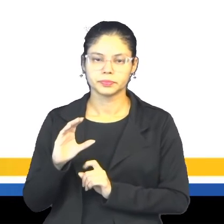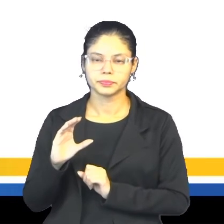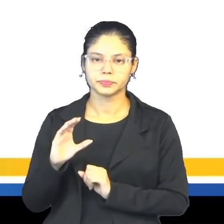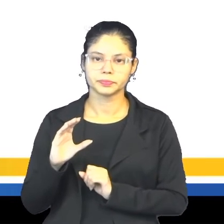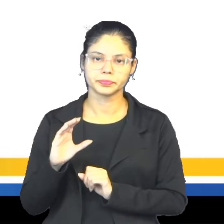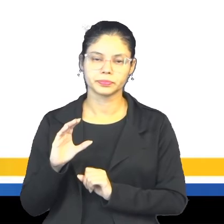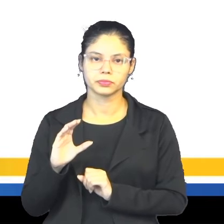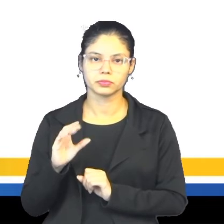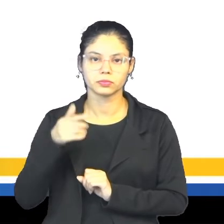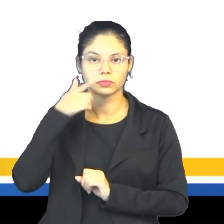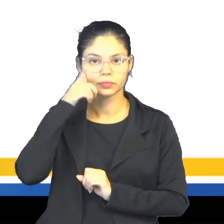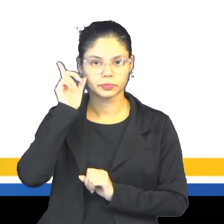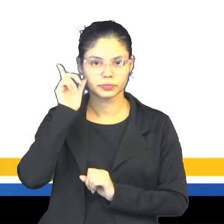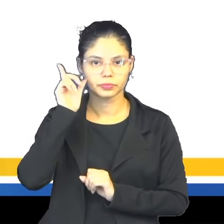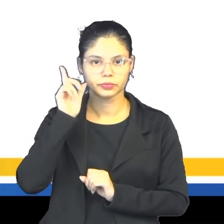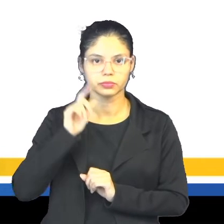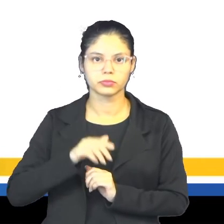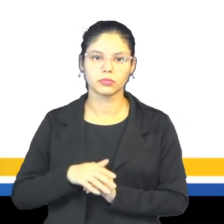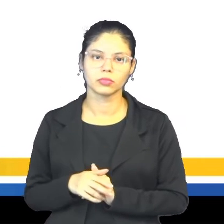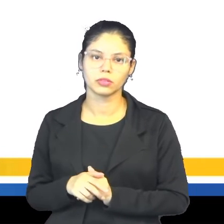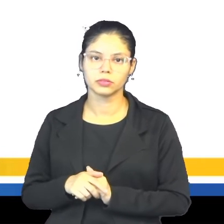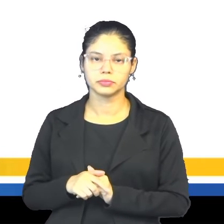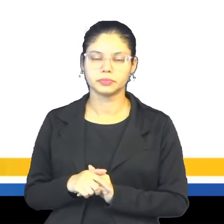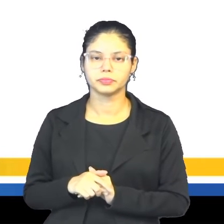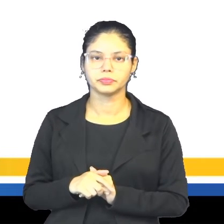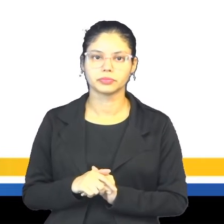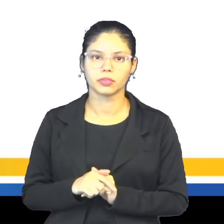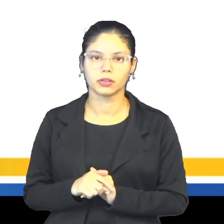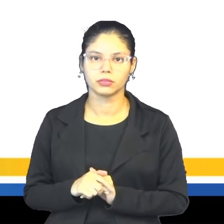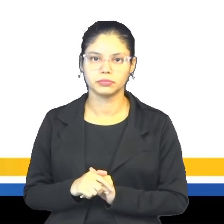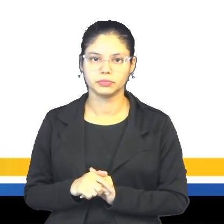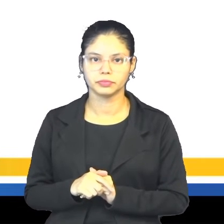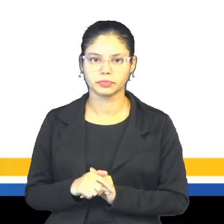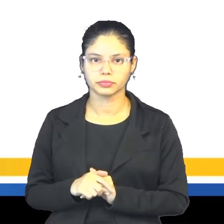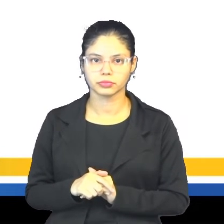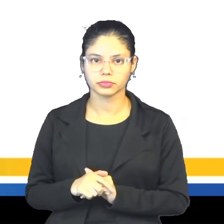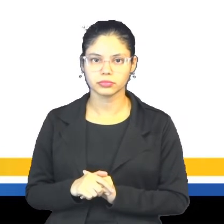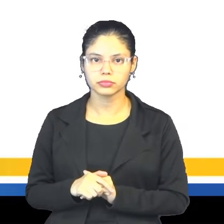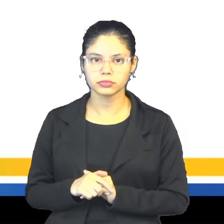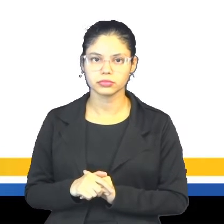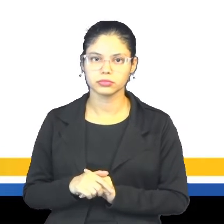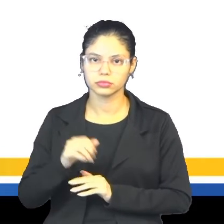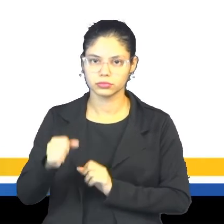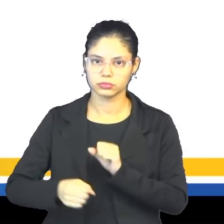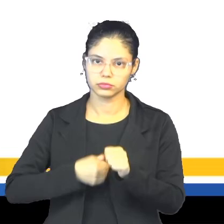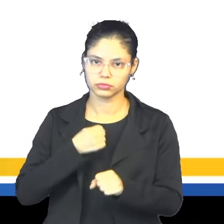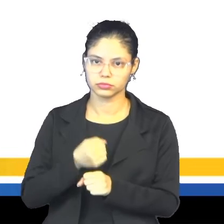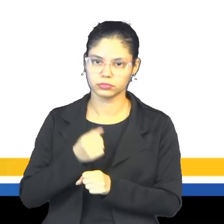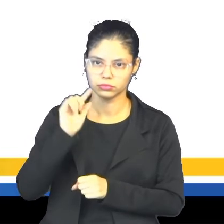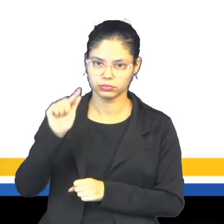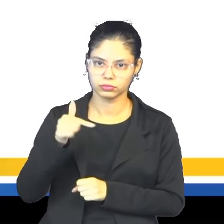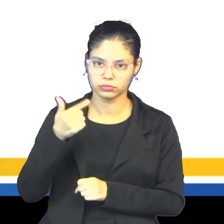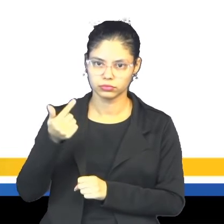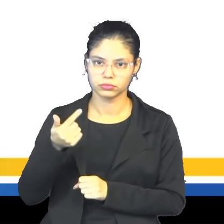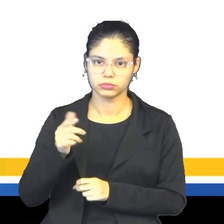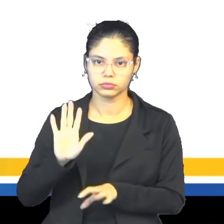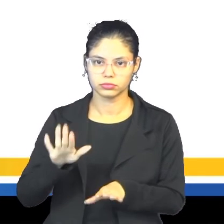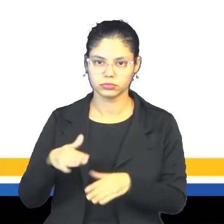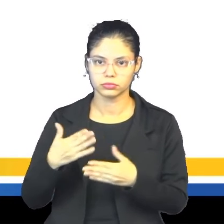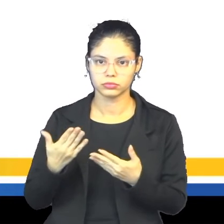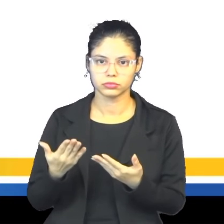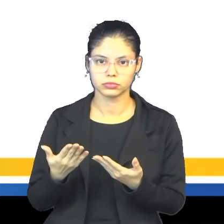yesterday, ontem. E na letra D, next year, no ano que vem. Qual dessas